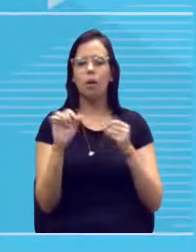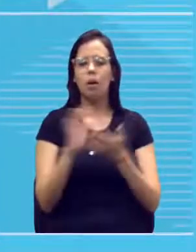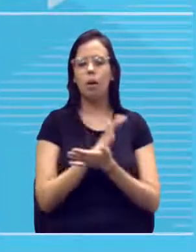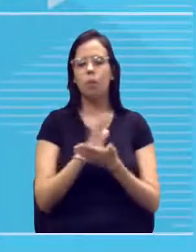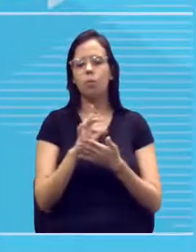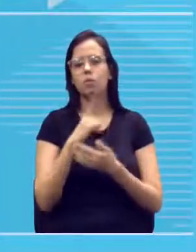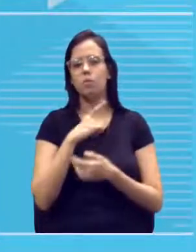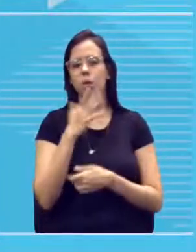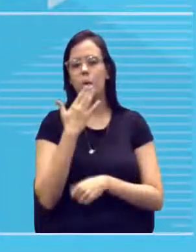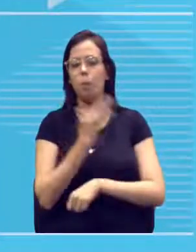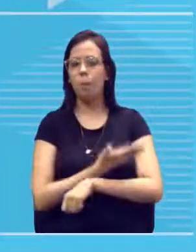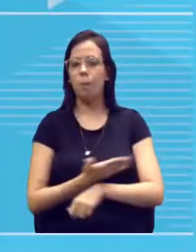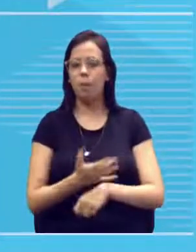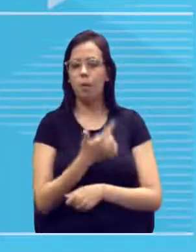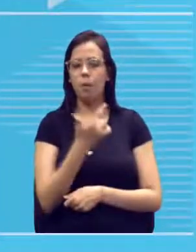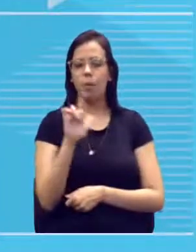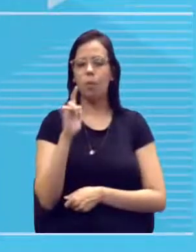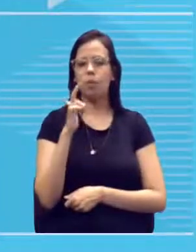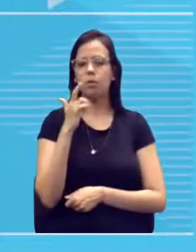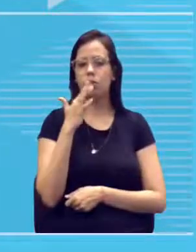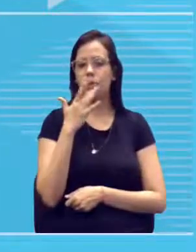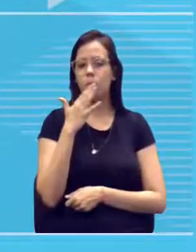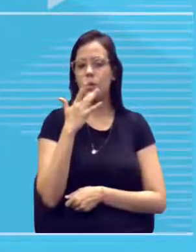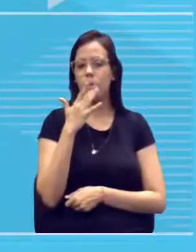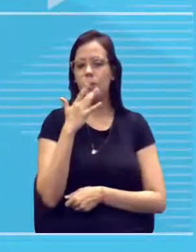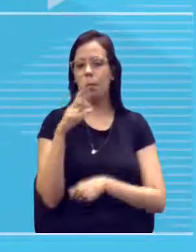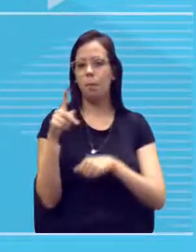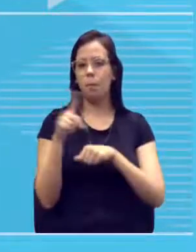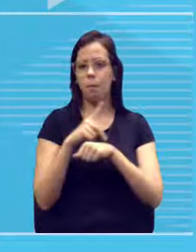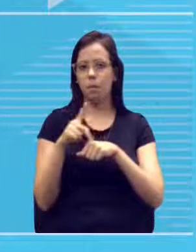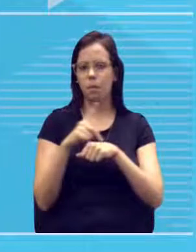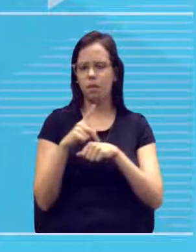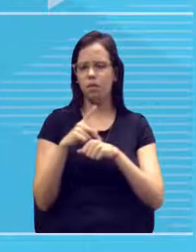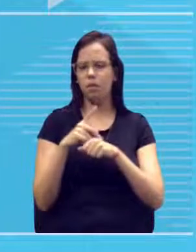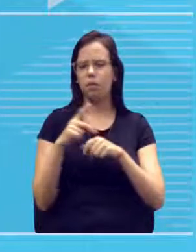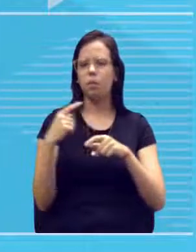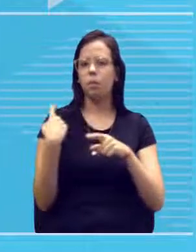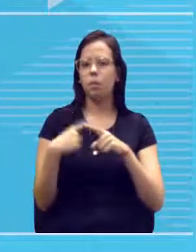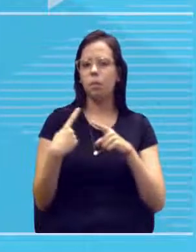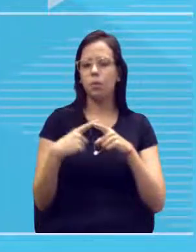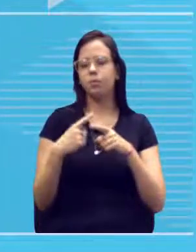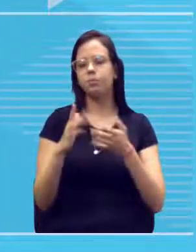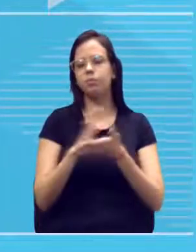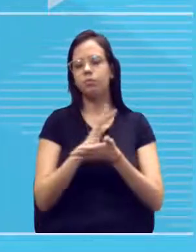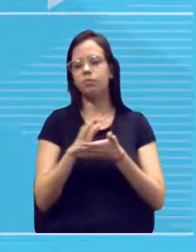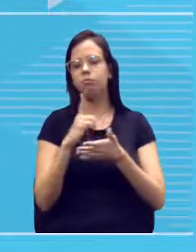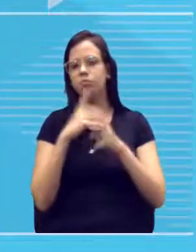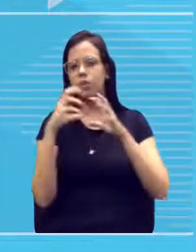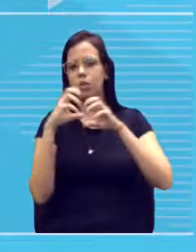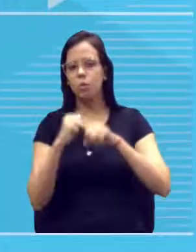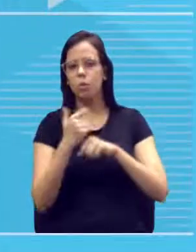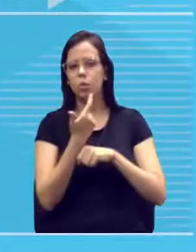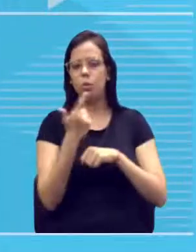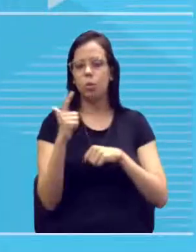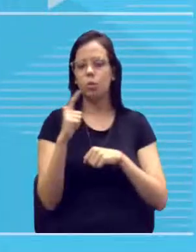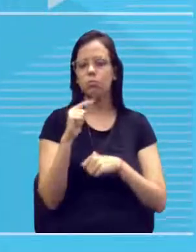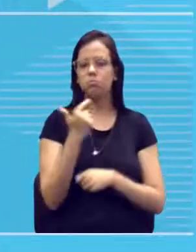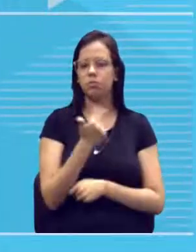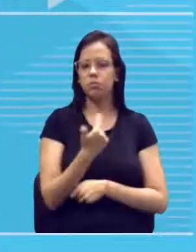branquinhos e outros são pretos. Por que um está pintado e o outro não está pintado?